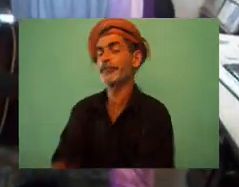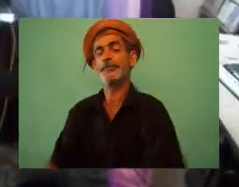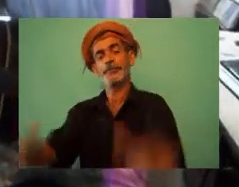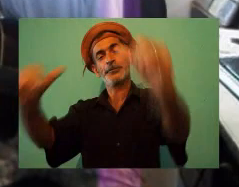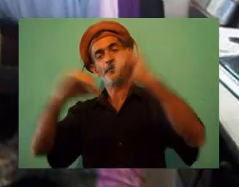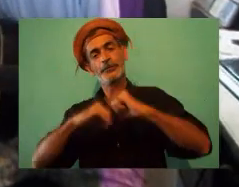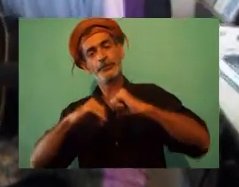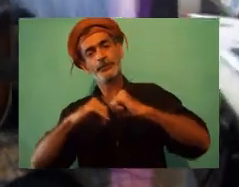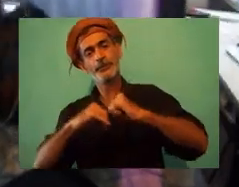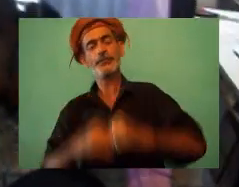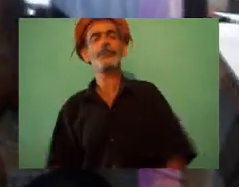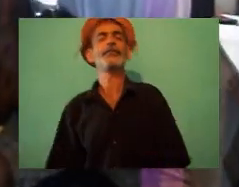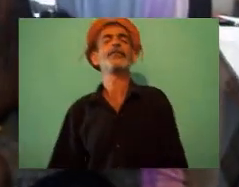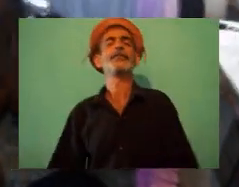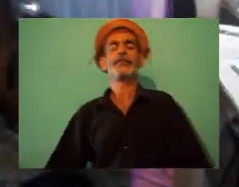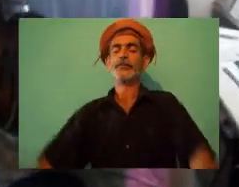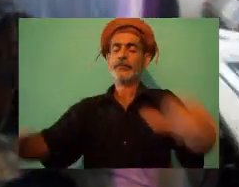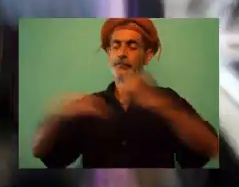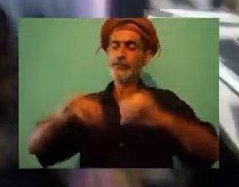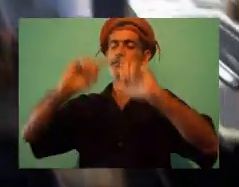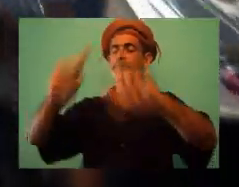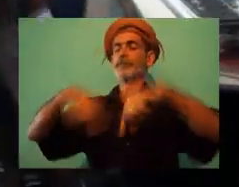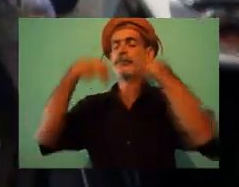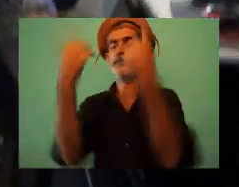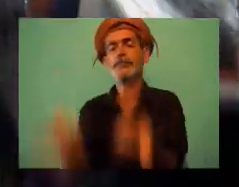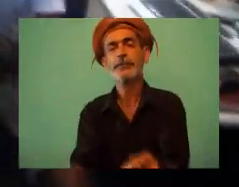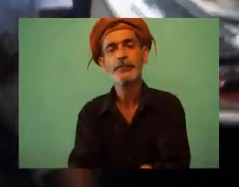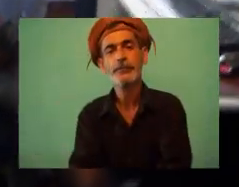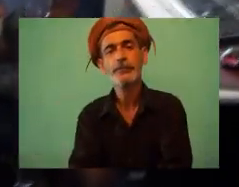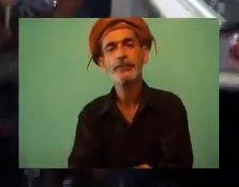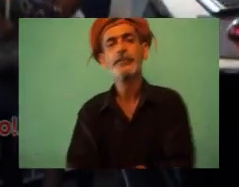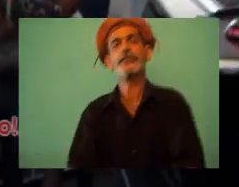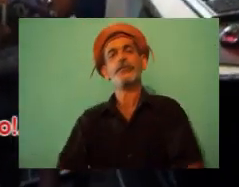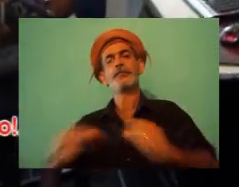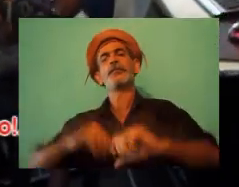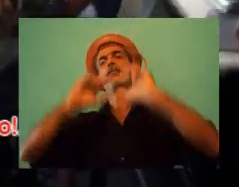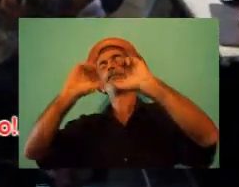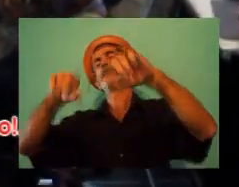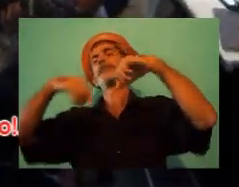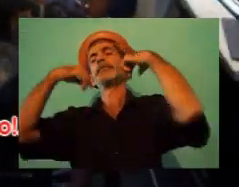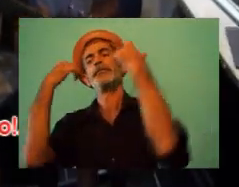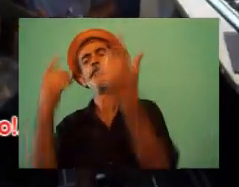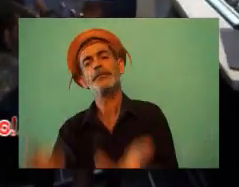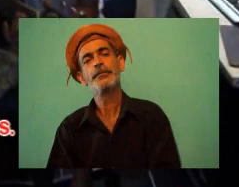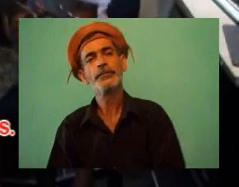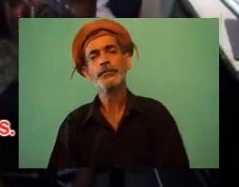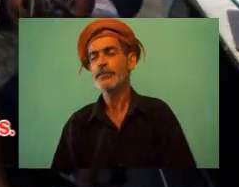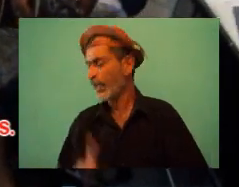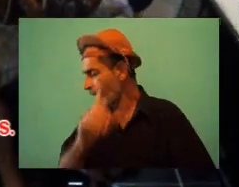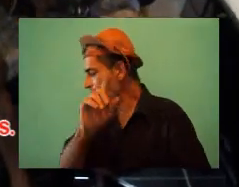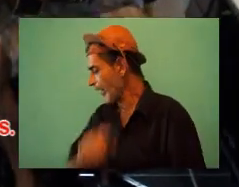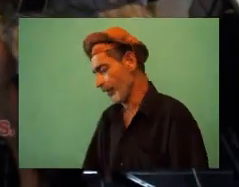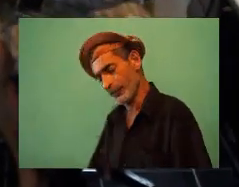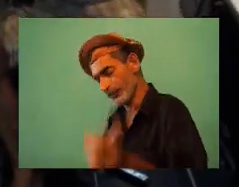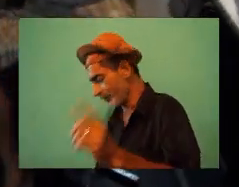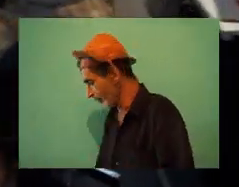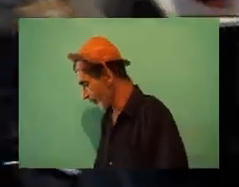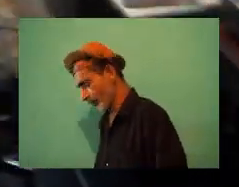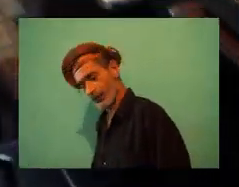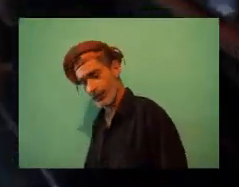eu de novo, outra vez